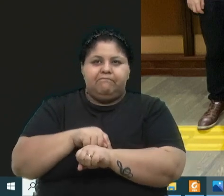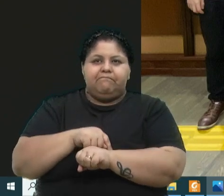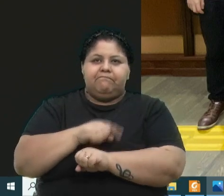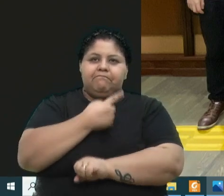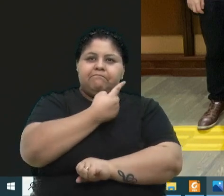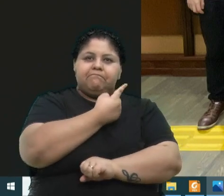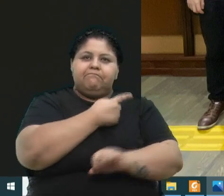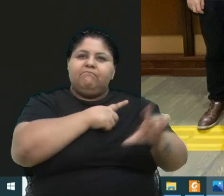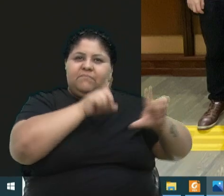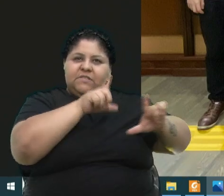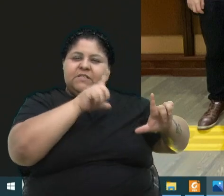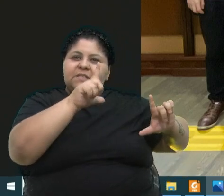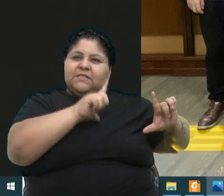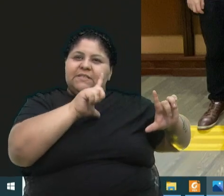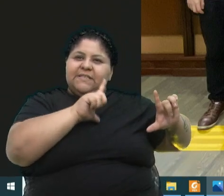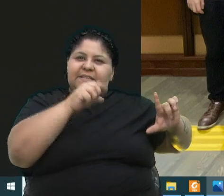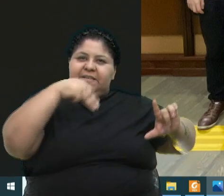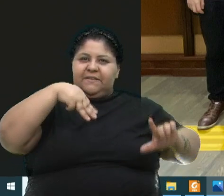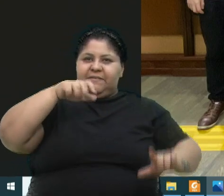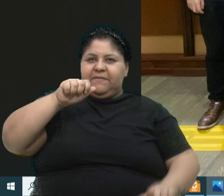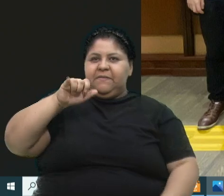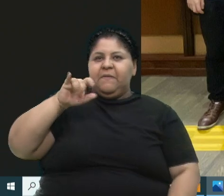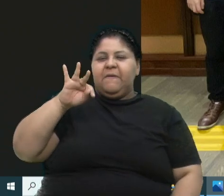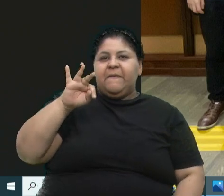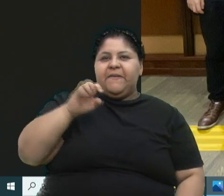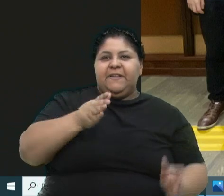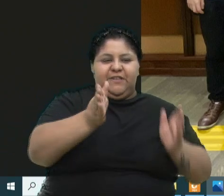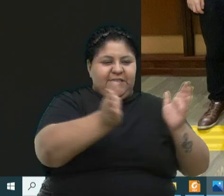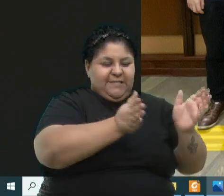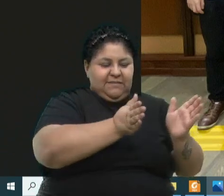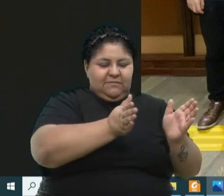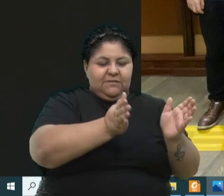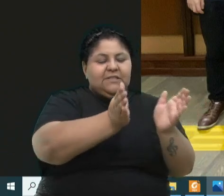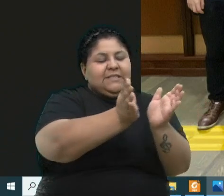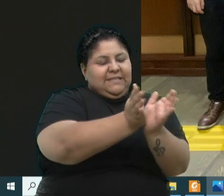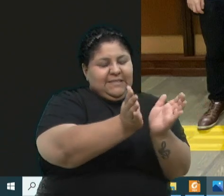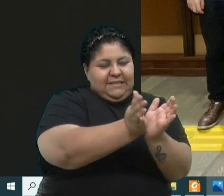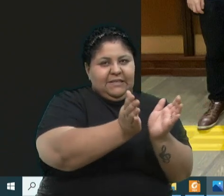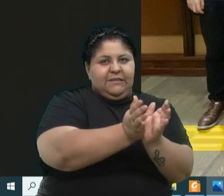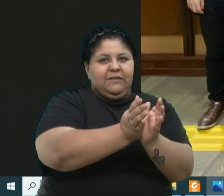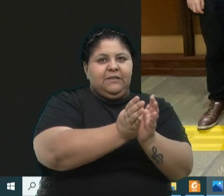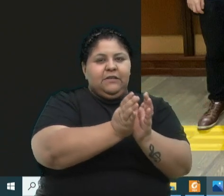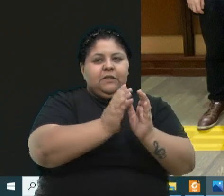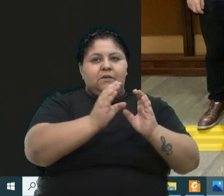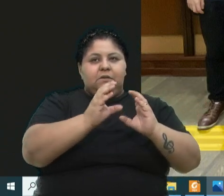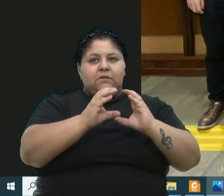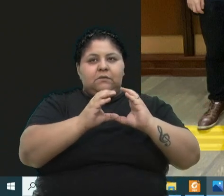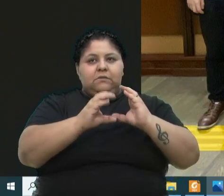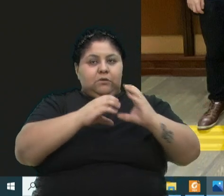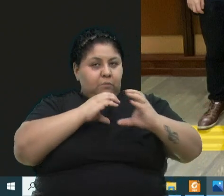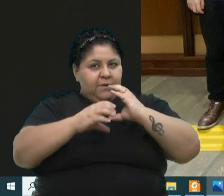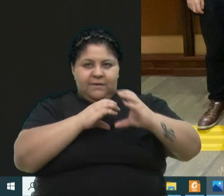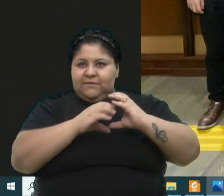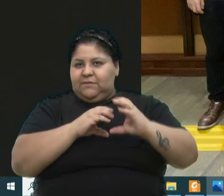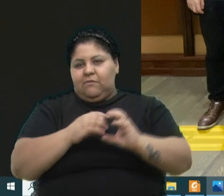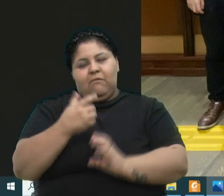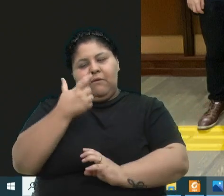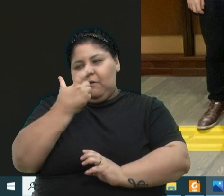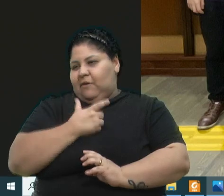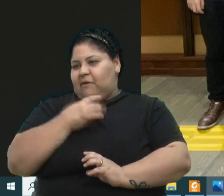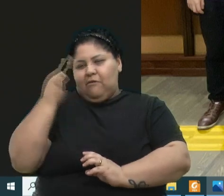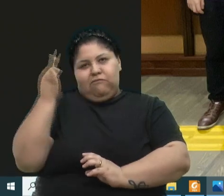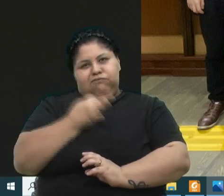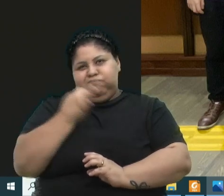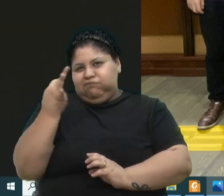na foto, ainda tem a Maite, ou seja, a nossa equipe de comunicação, que eu sou suspeita em falar que é simplesmente sensacional. Ali a Maite, a